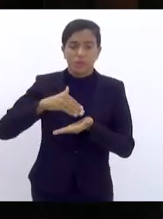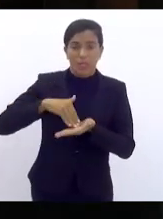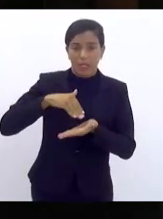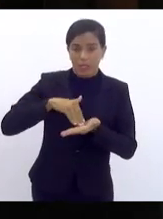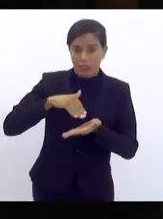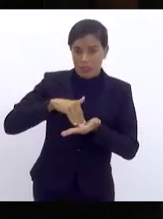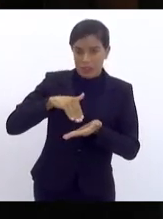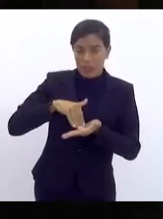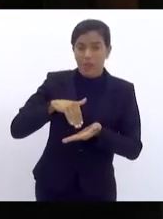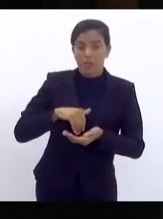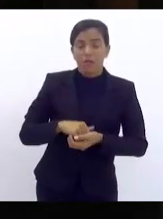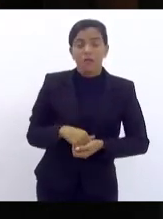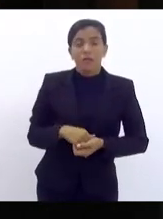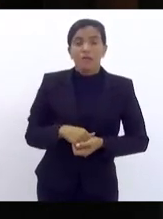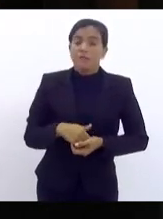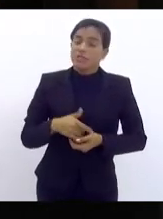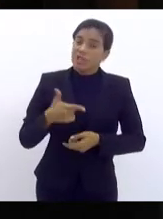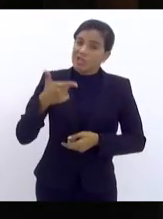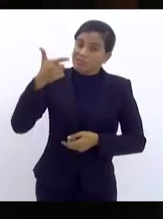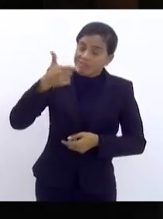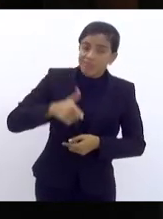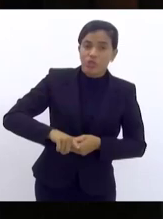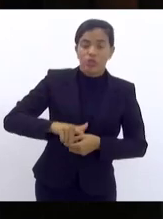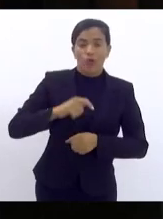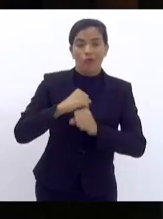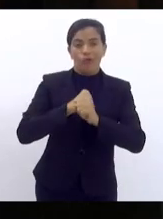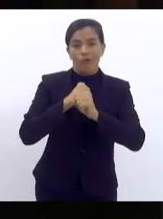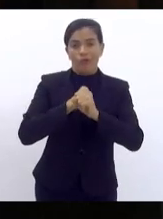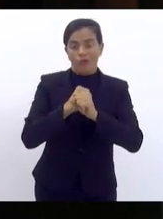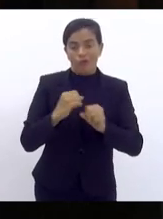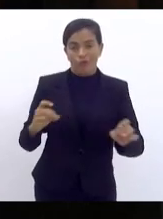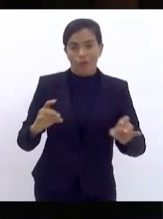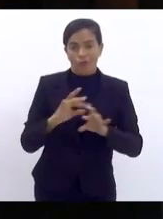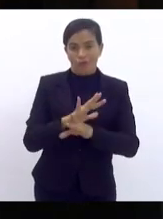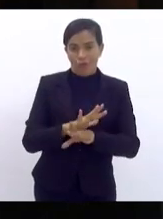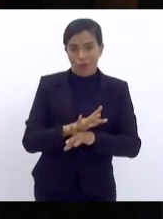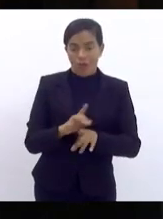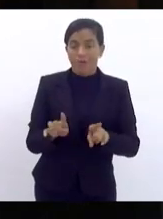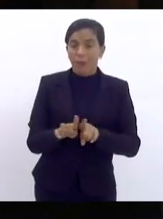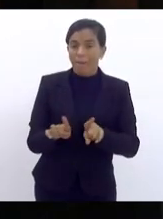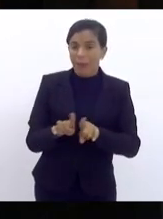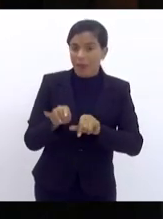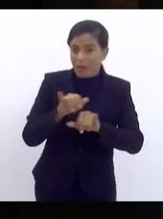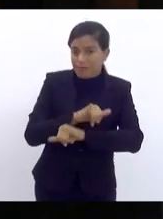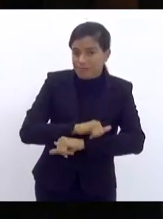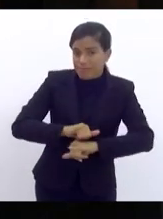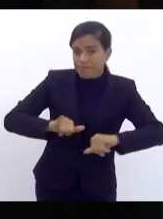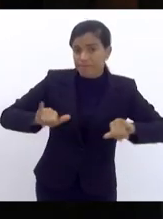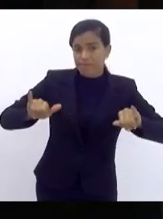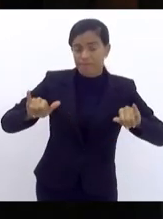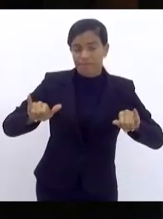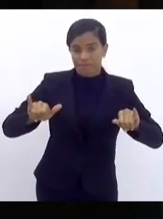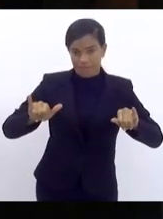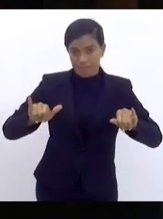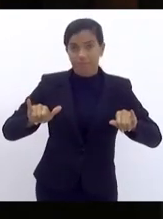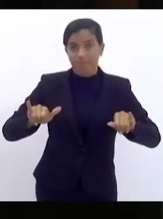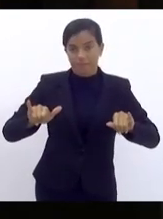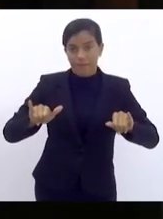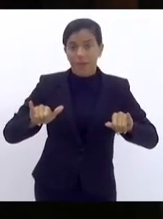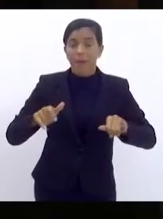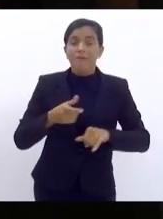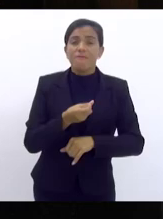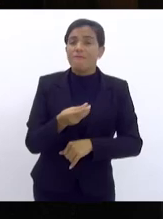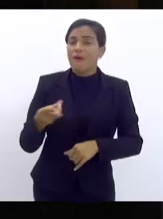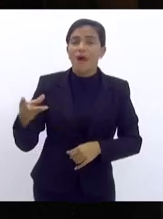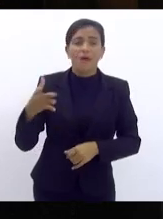retornar essa obra. Eu também quero deixar meu registro aqui. Muitas pessoas na